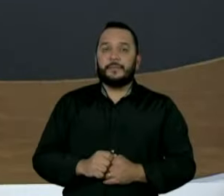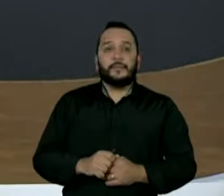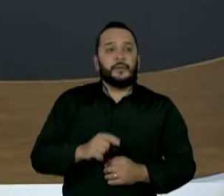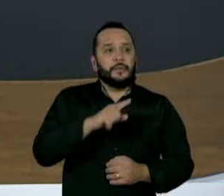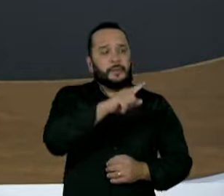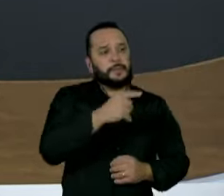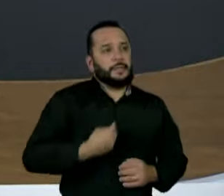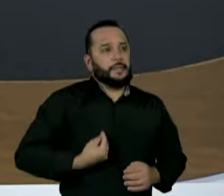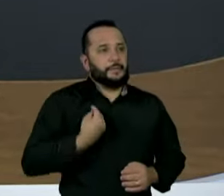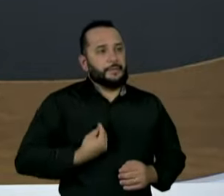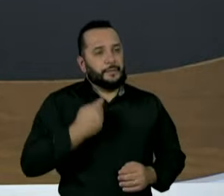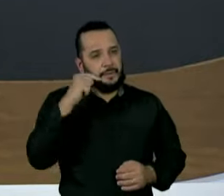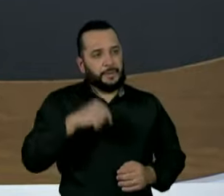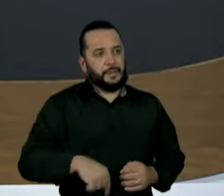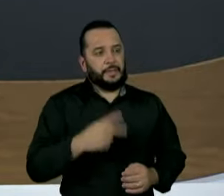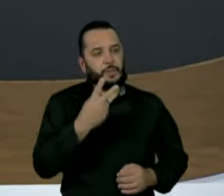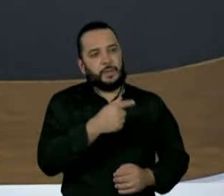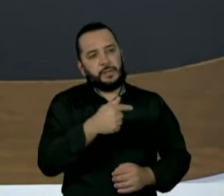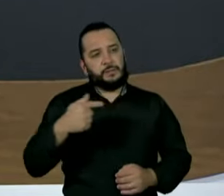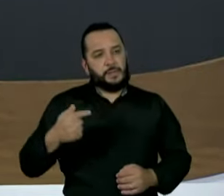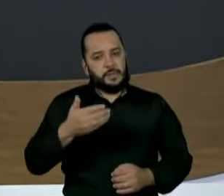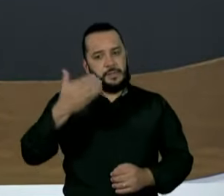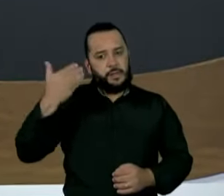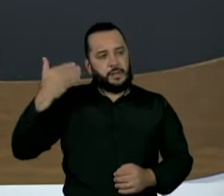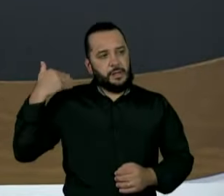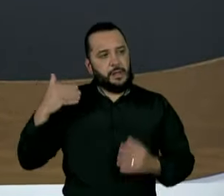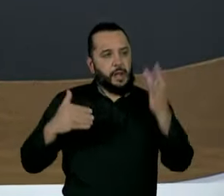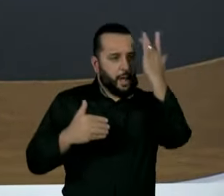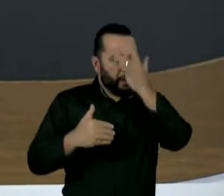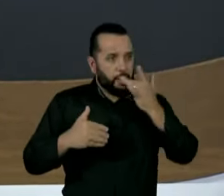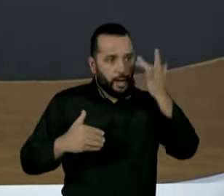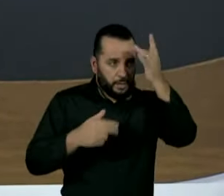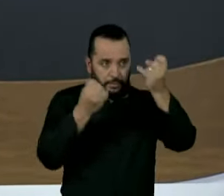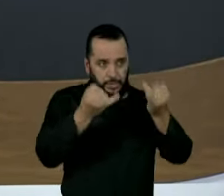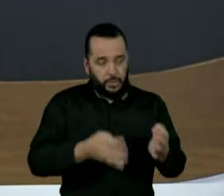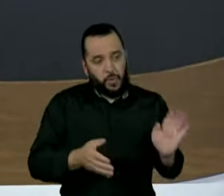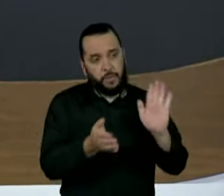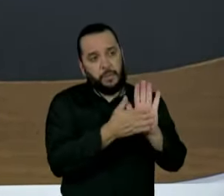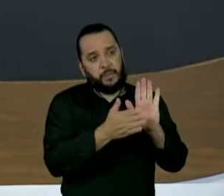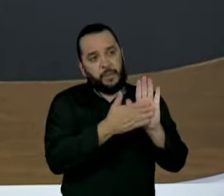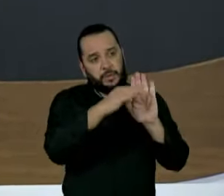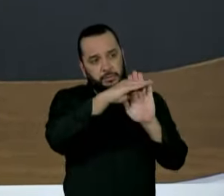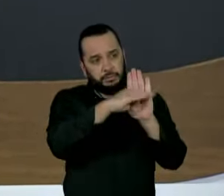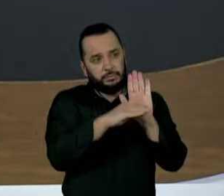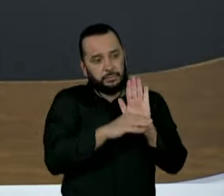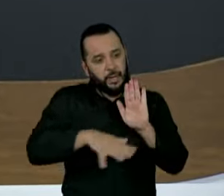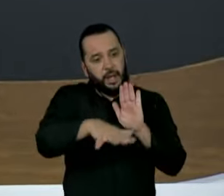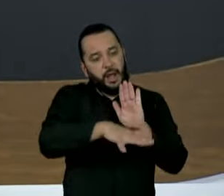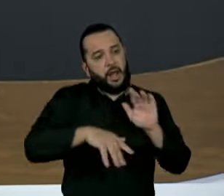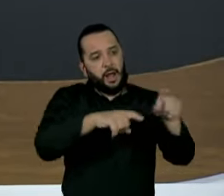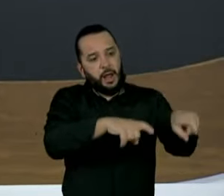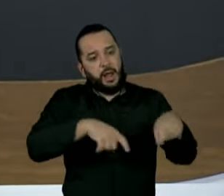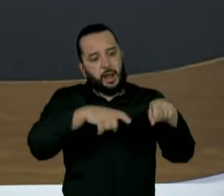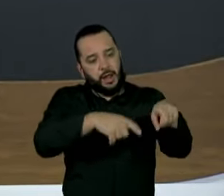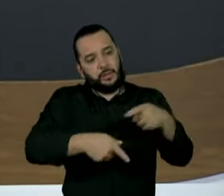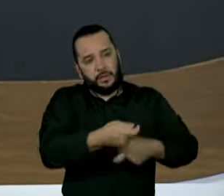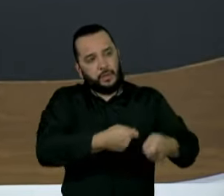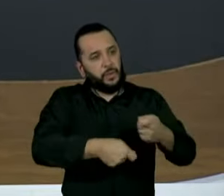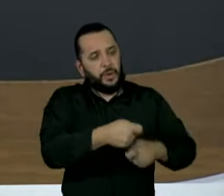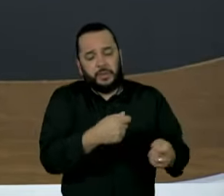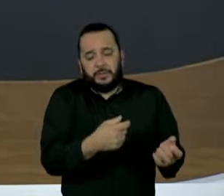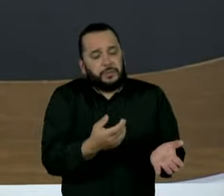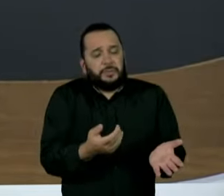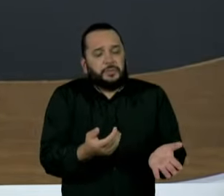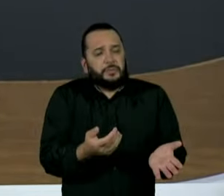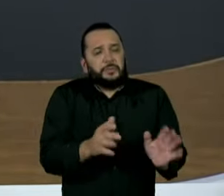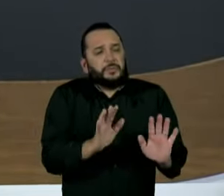duas semanas, o Fernando Haddad disse que não tem nada a propor ao agronegócio paulista, porque é um setor que vem ganhando muito, há muito tempo